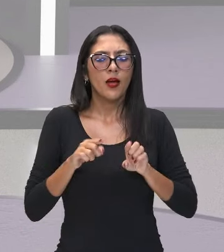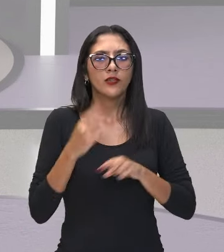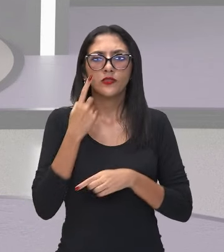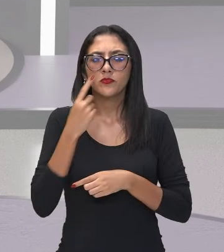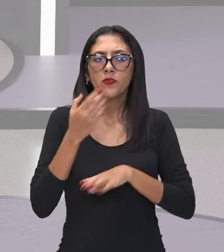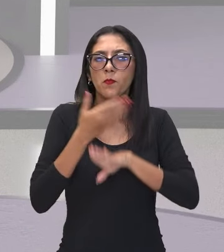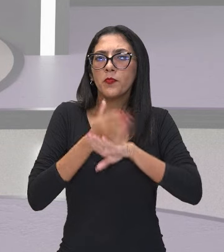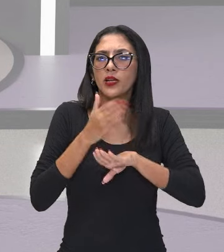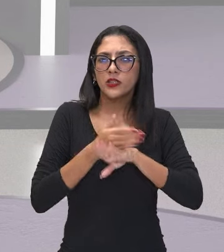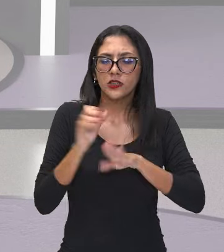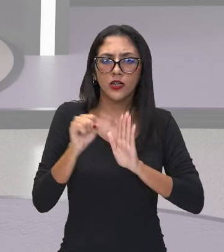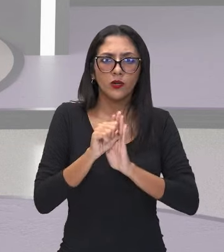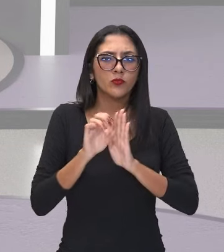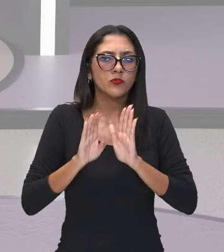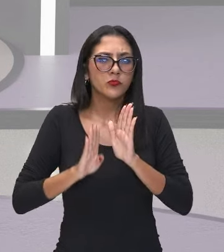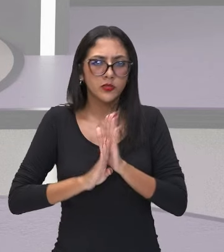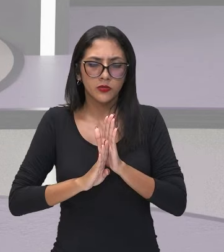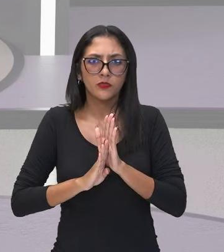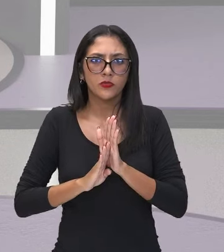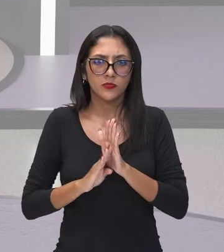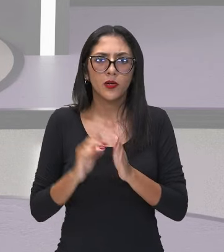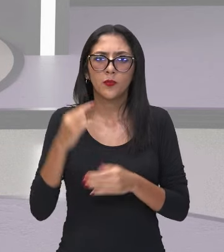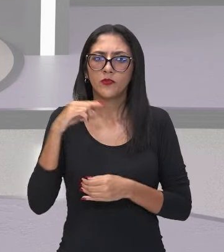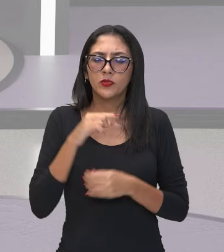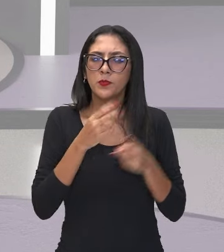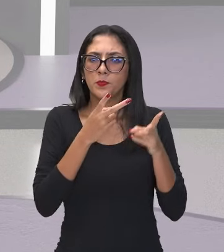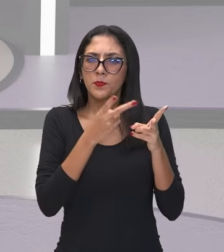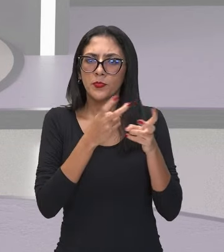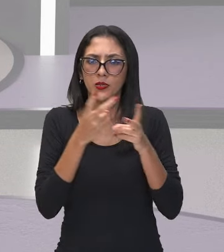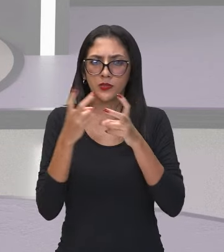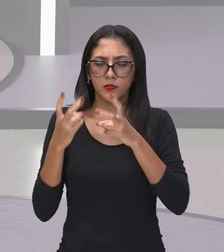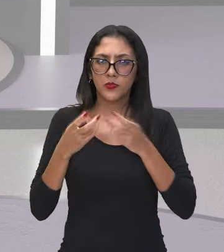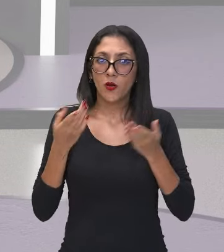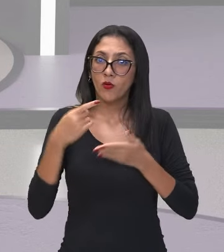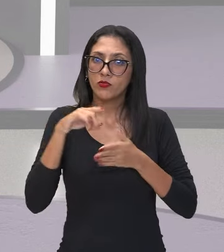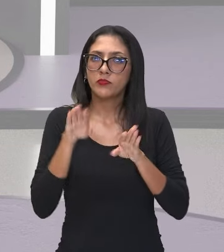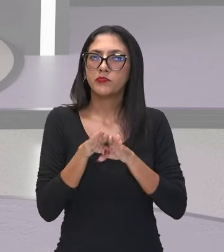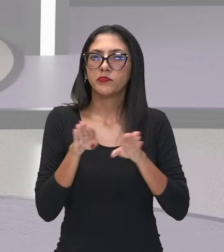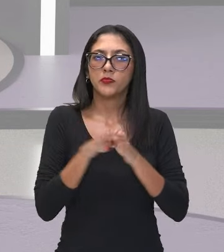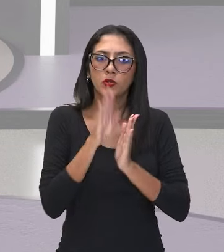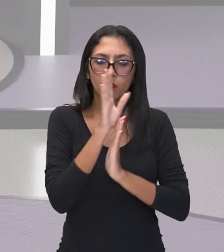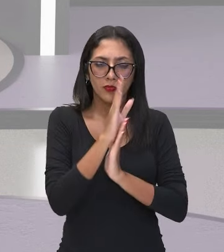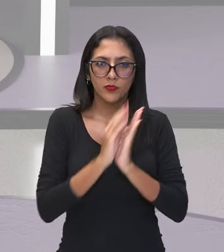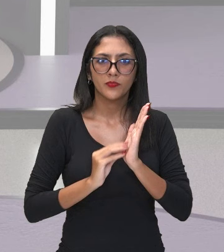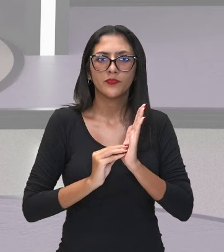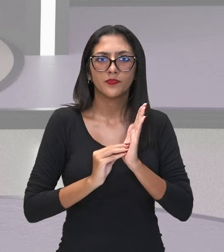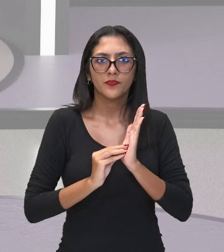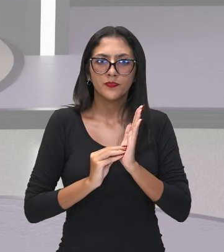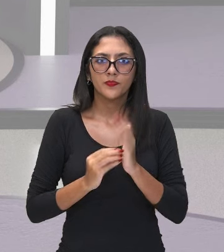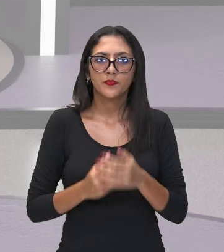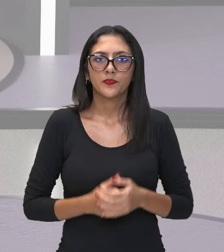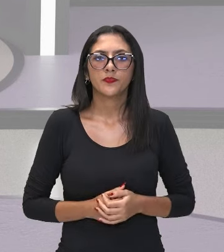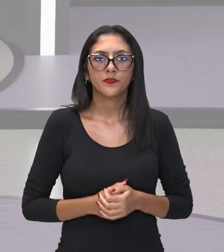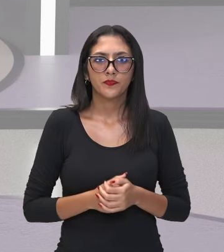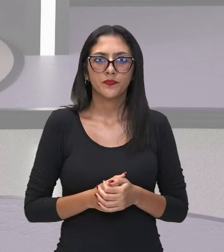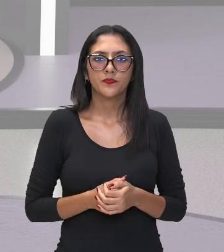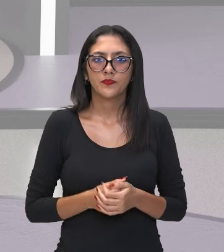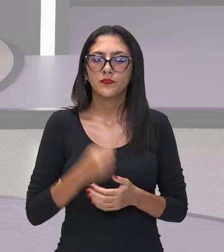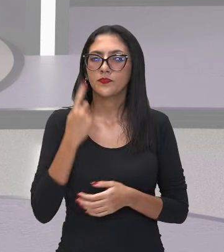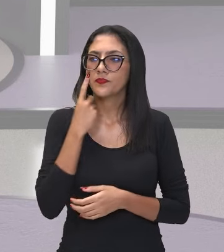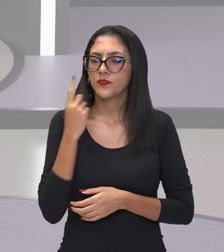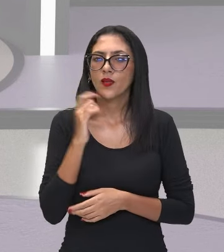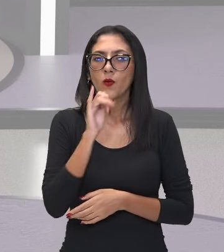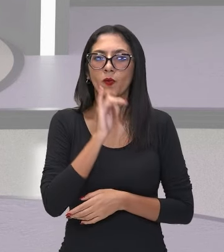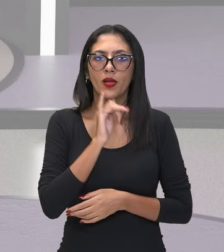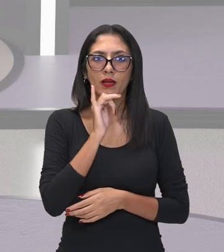vamos aqui praticar através de um exemplo. E aproveite para fazer todas as anotações possíveis. Vamos então aqui ao nosso exemplo